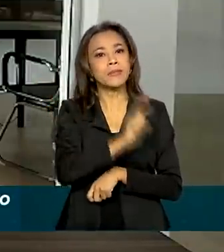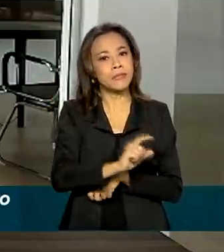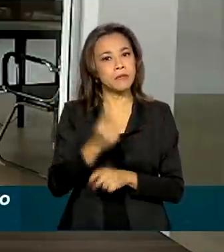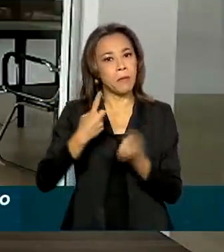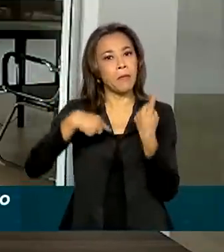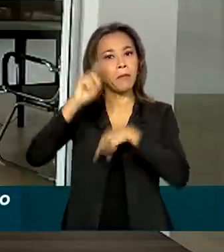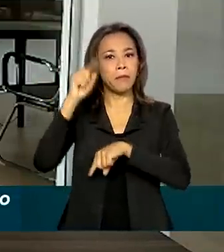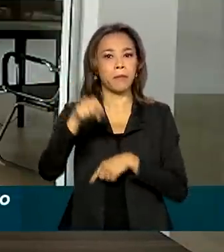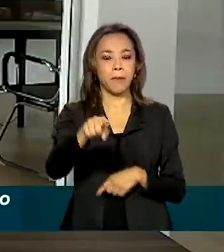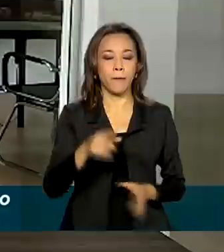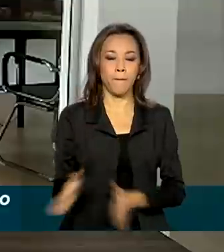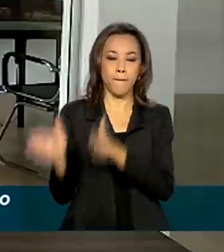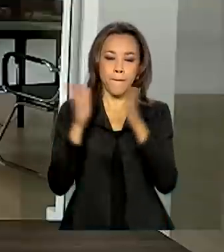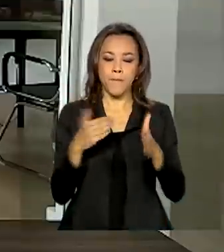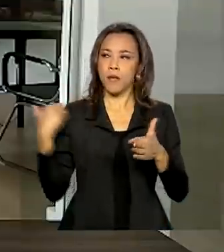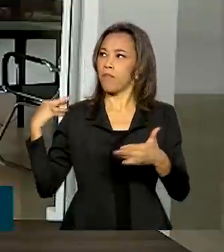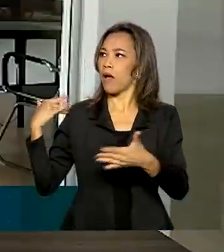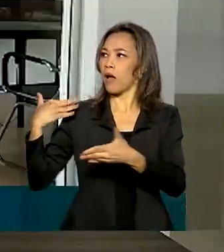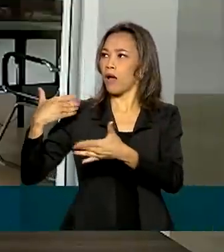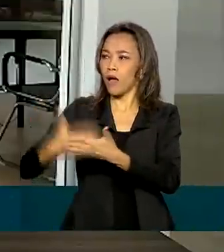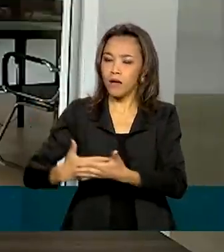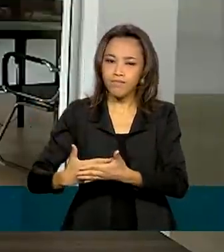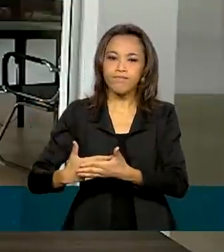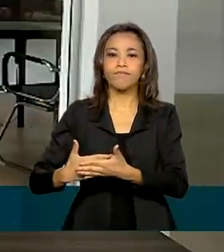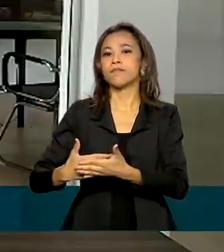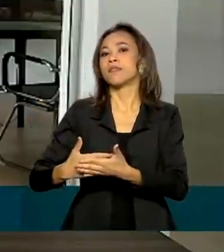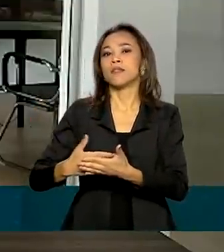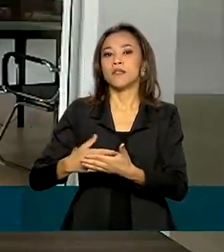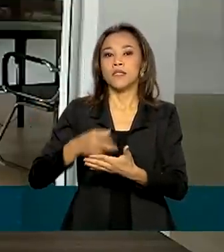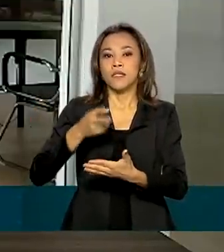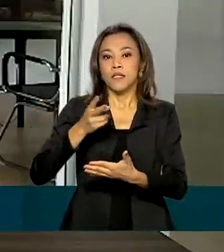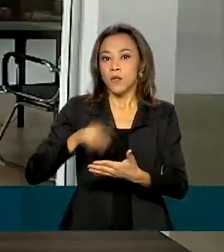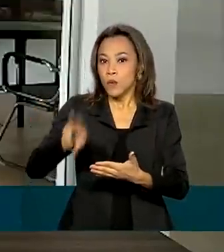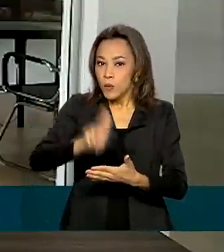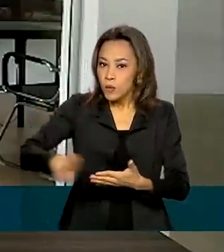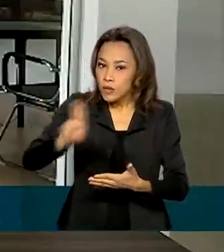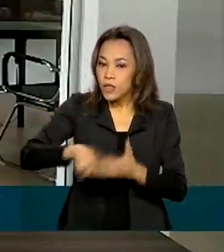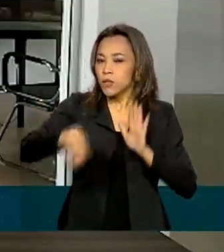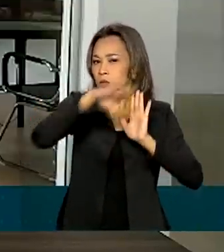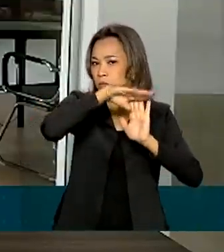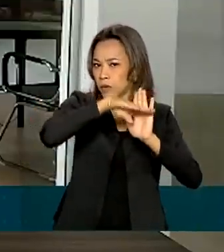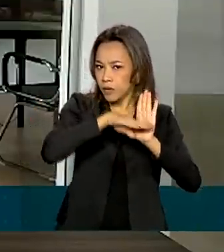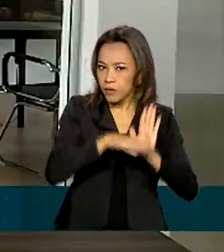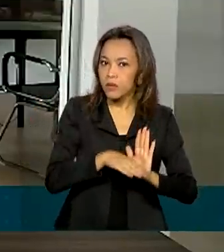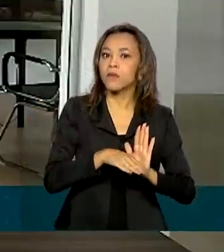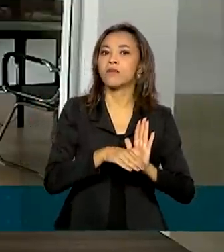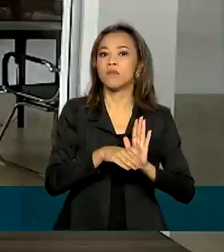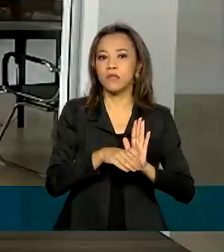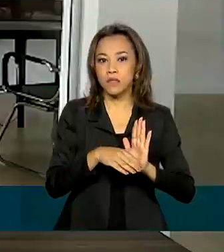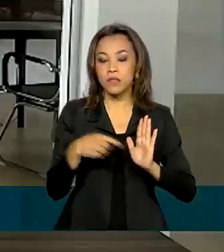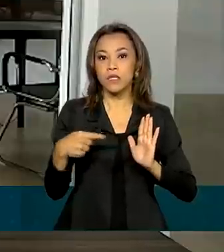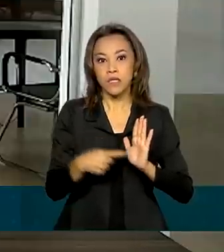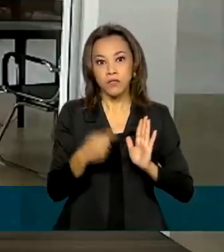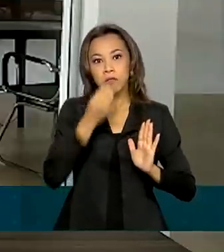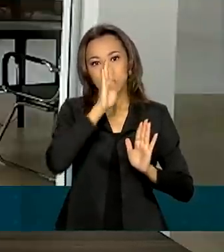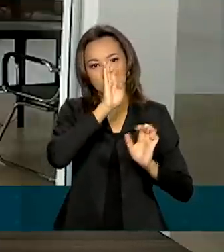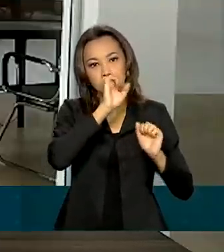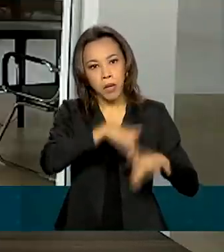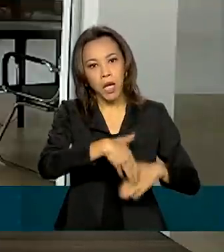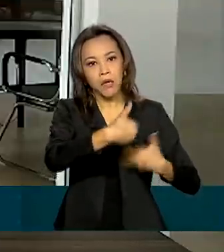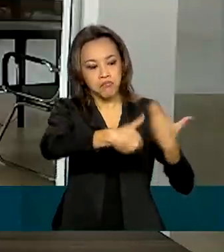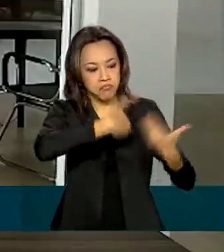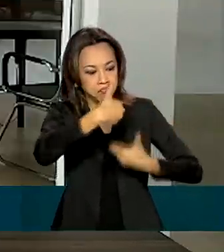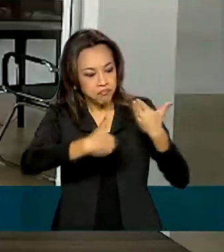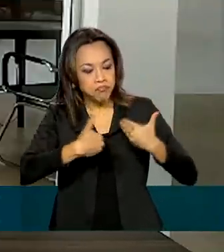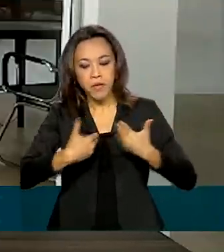esses anos a gente usou todas as linhas disponíveis dos planos safras e isso muito bem atendido. A gente vem de um